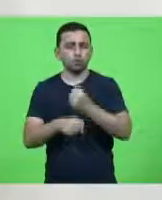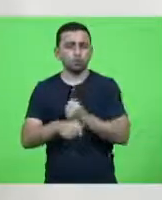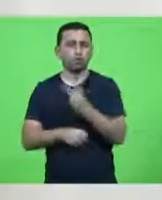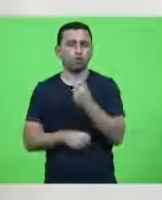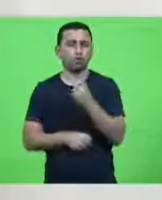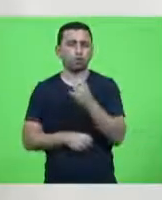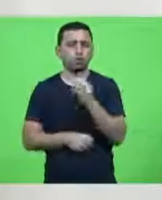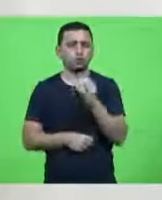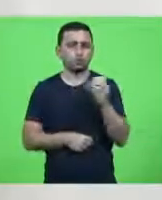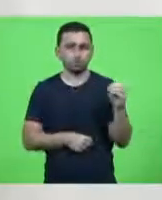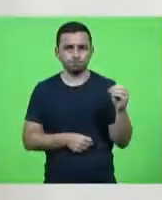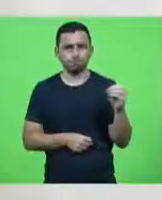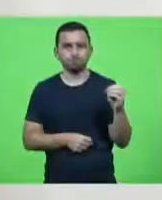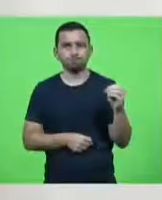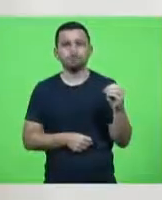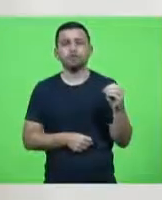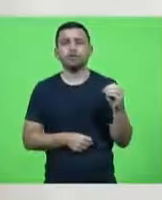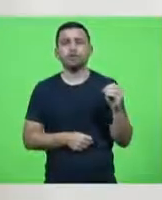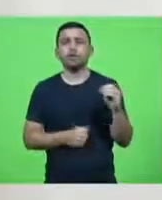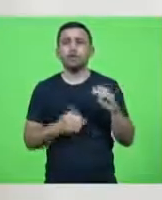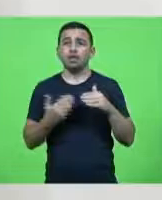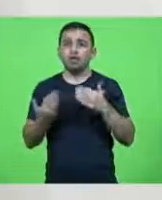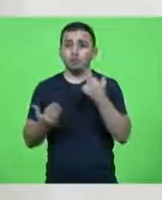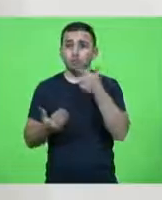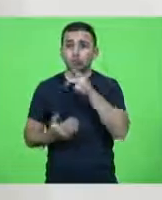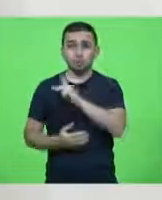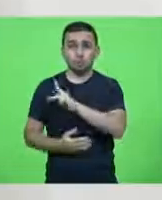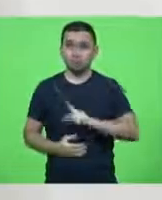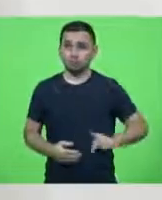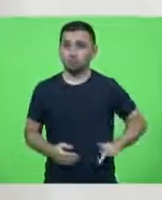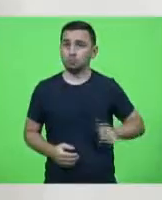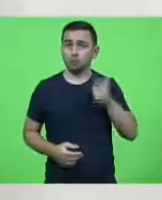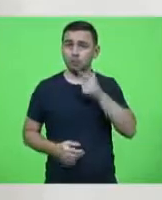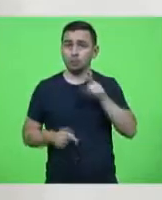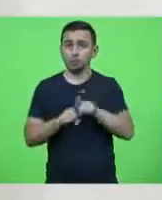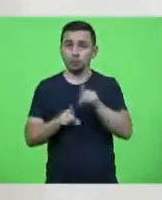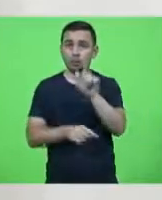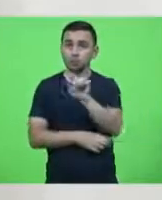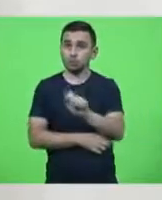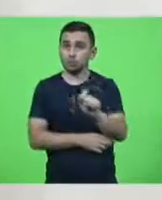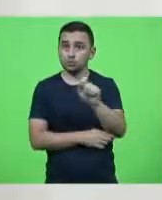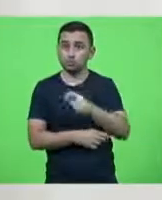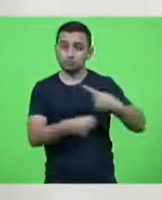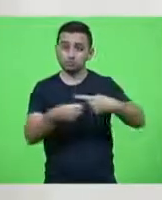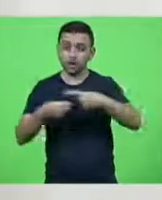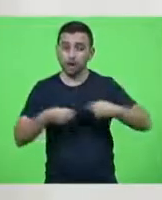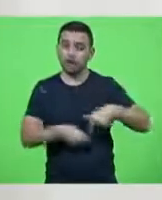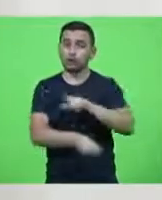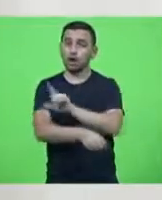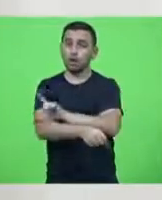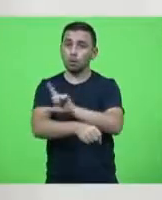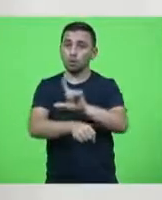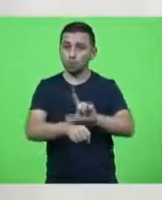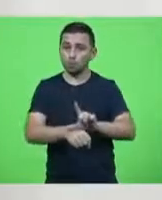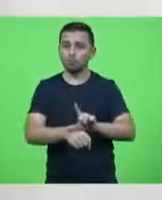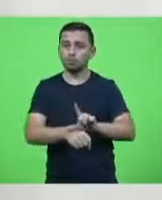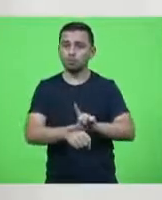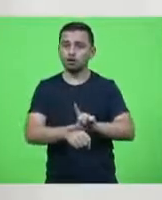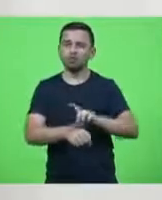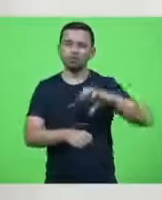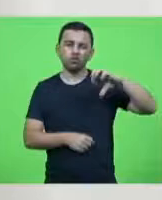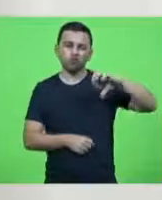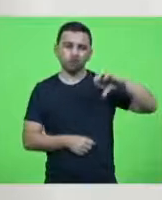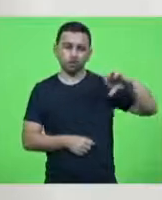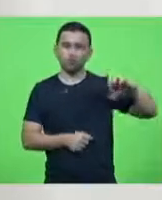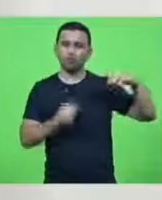Ele também teve a graça de presidir a Associação dos Municípios da região de Laguna, a Amurel, entre 99